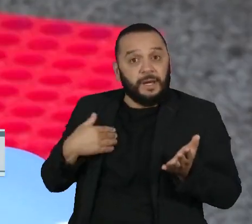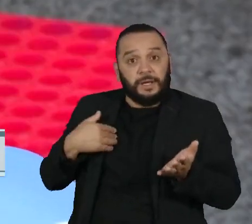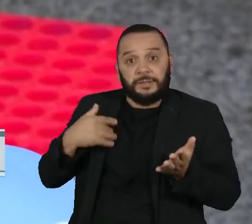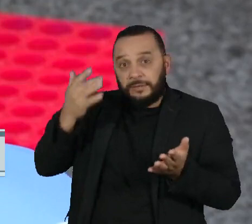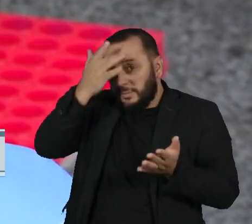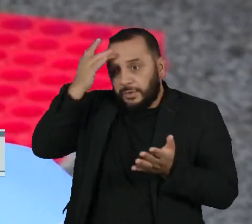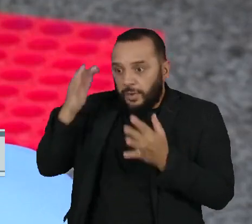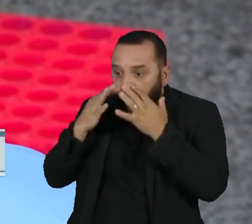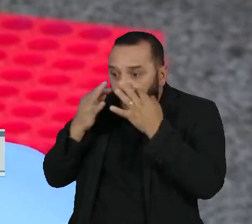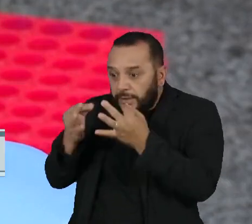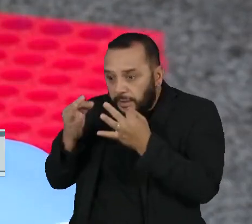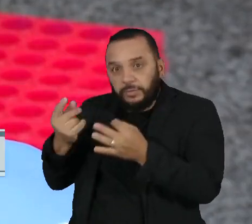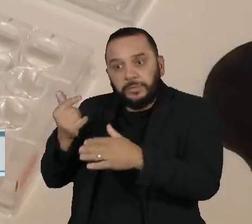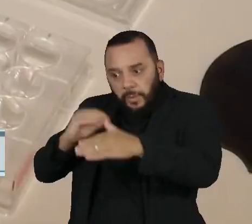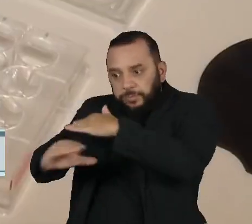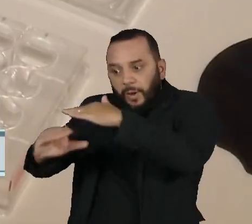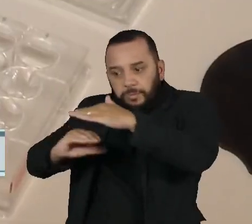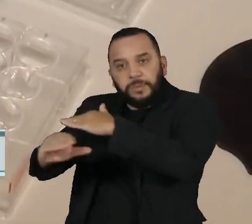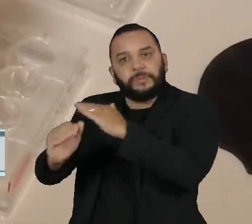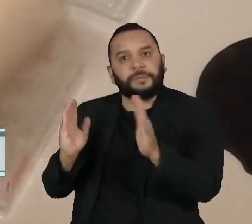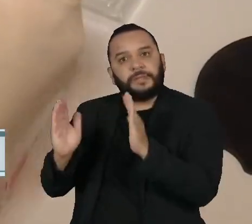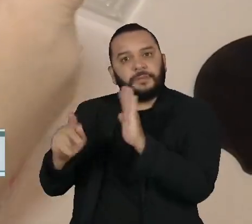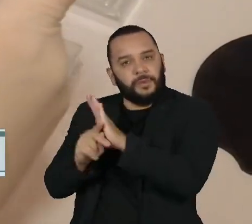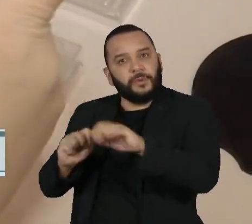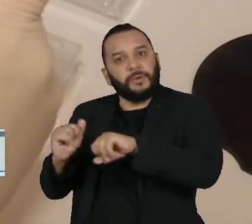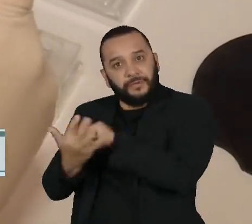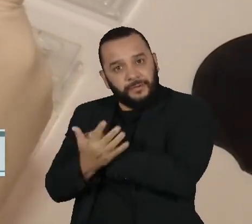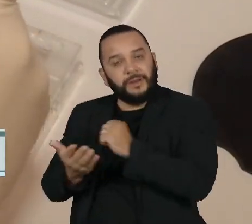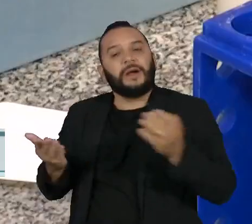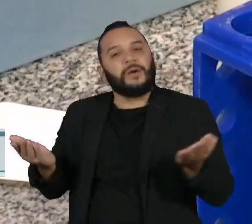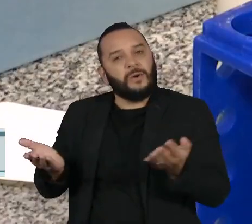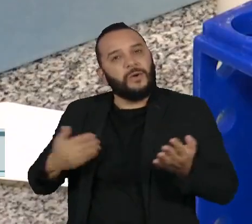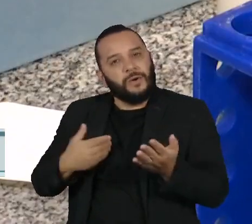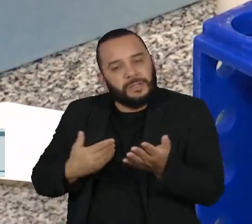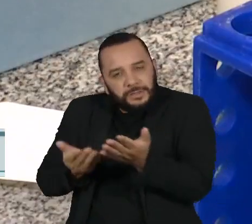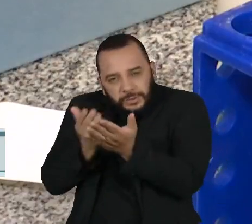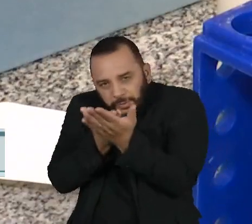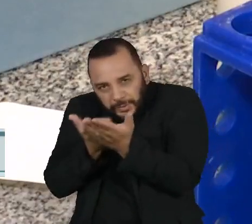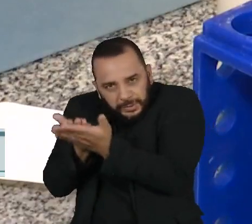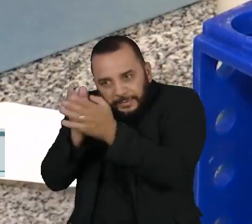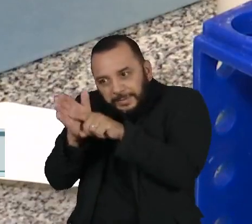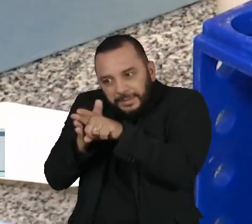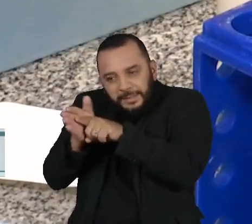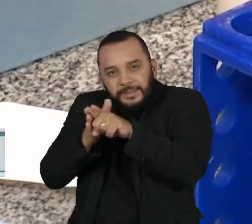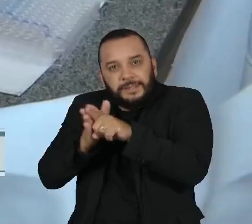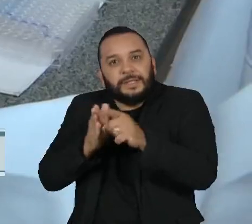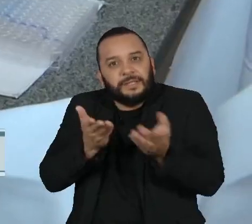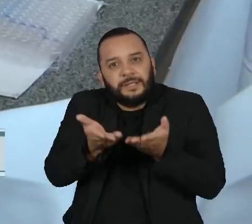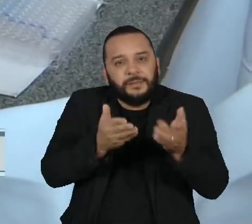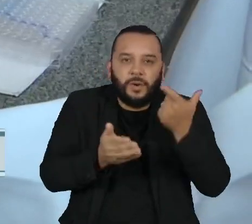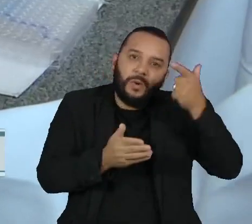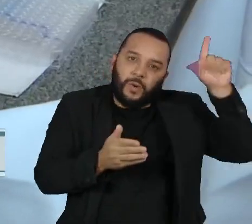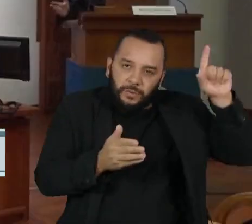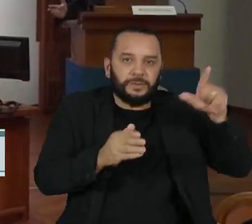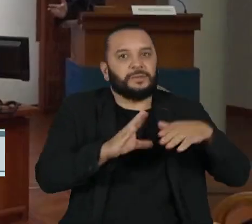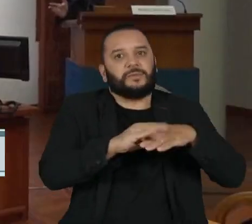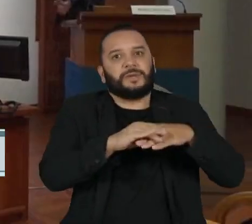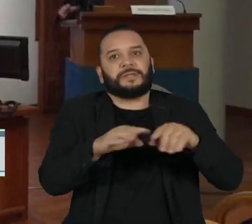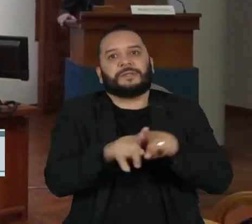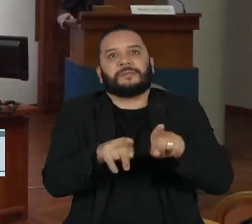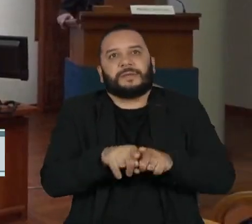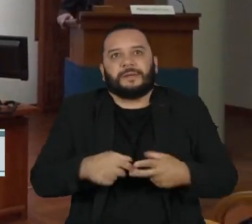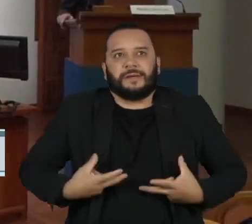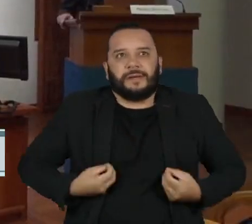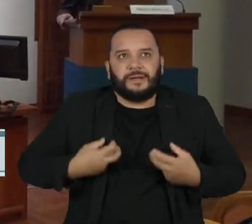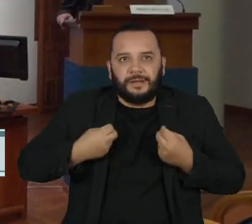investimentos durante a pandemia. Agora, ela é estudada para combater outras doenças, entre elas o câncer. O